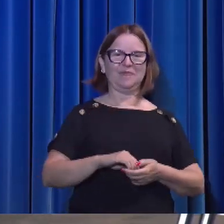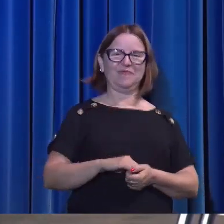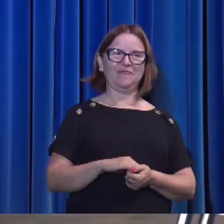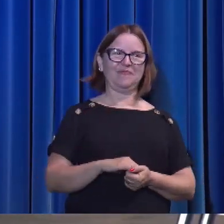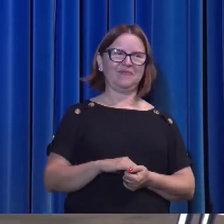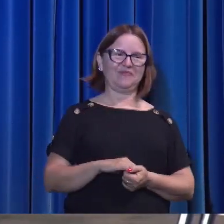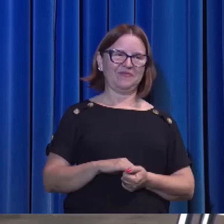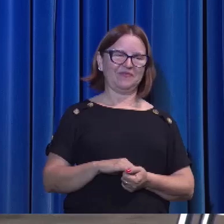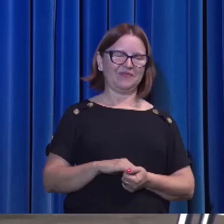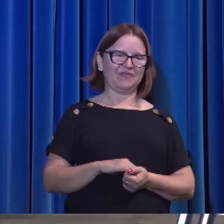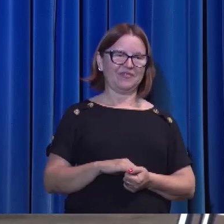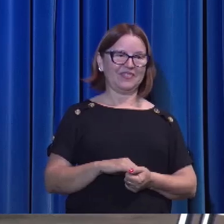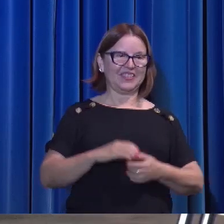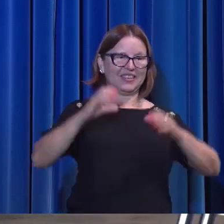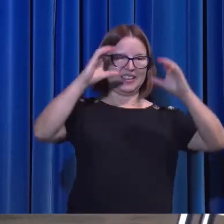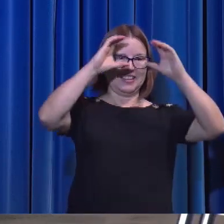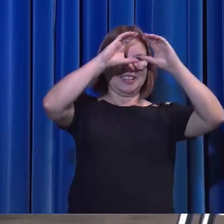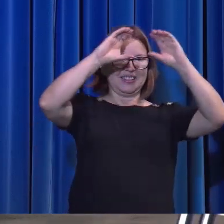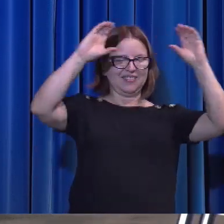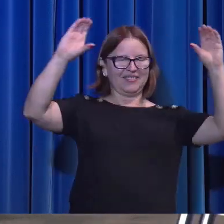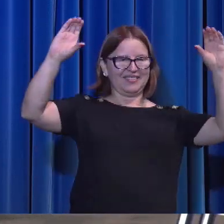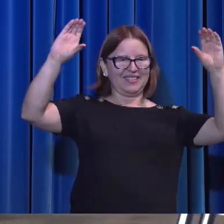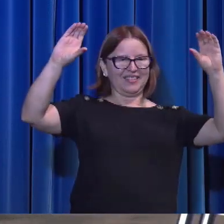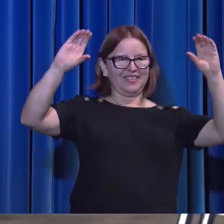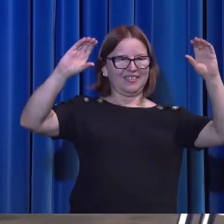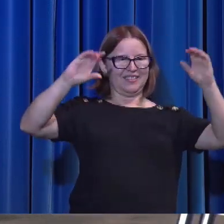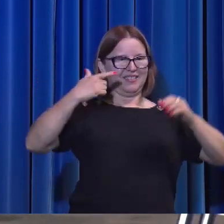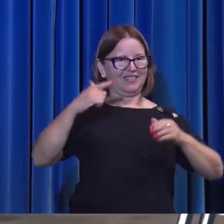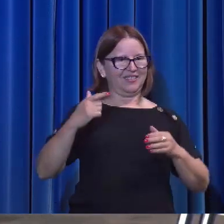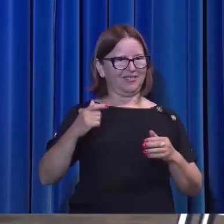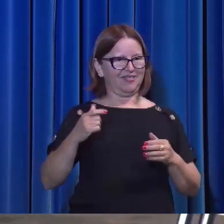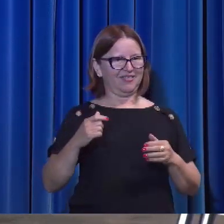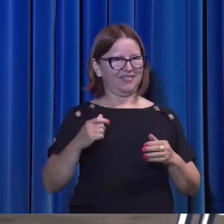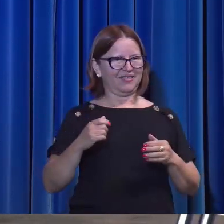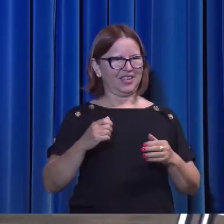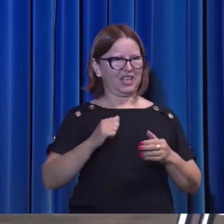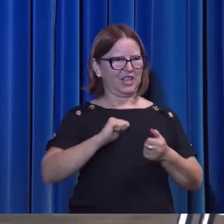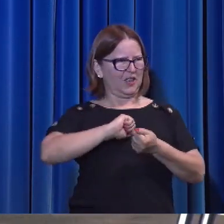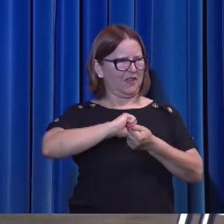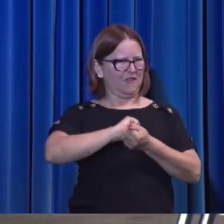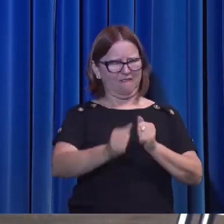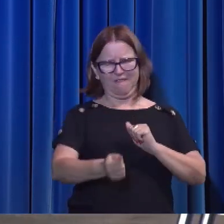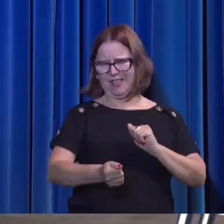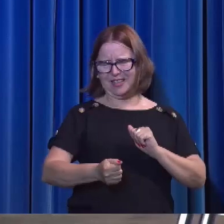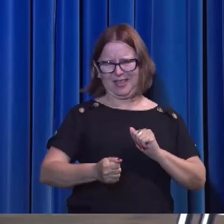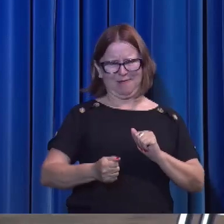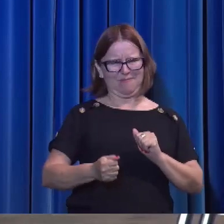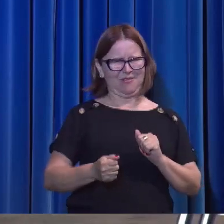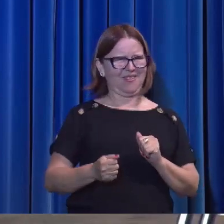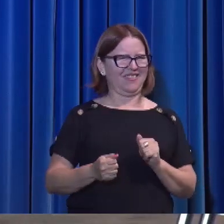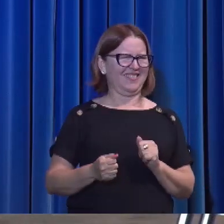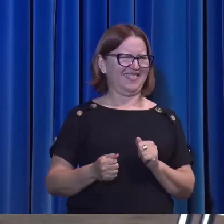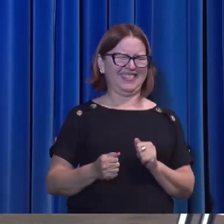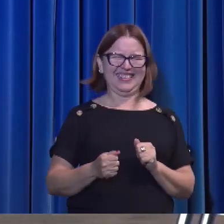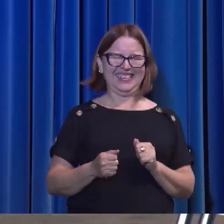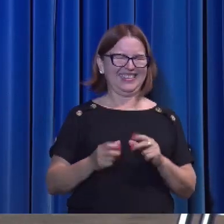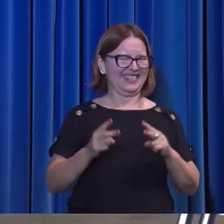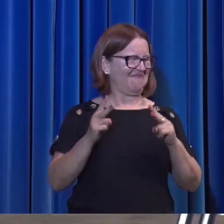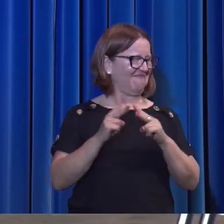Lá no céu não tem Fluminense, Vasco, Flamengo,